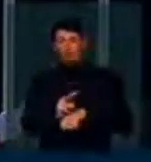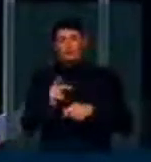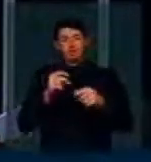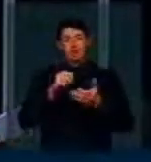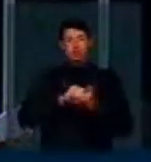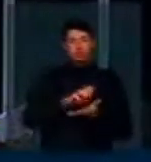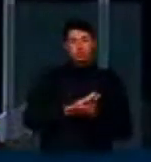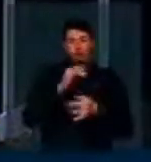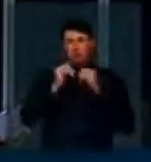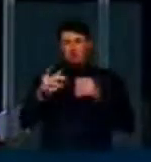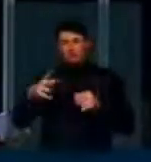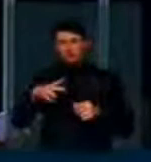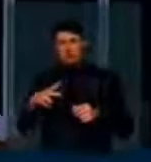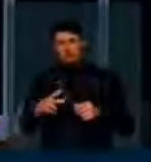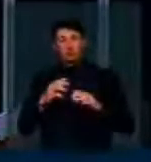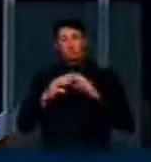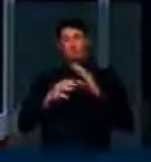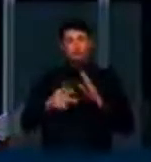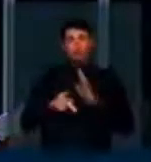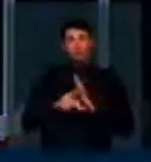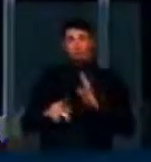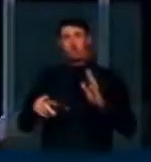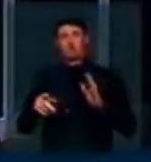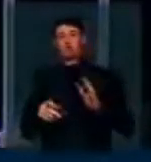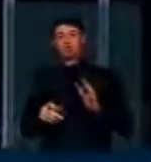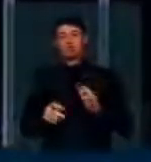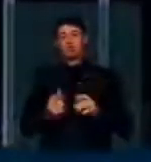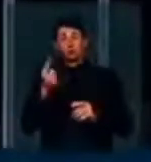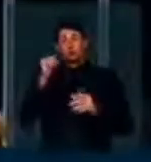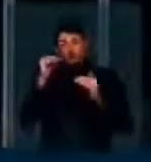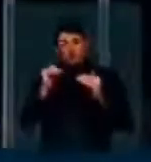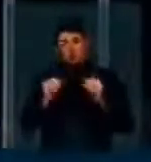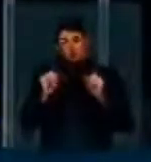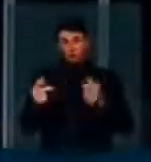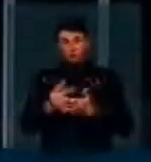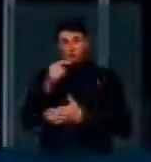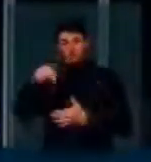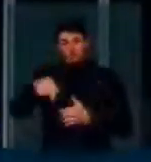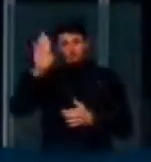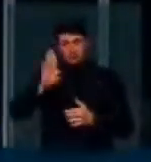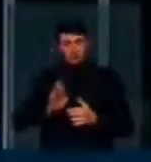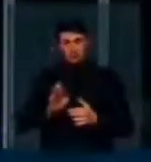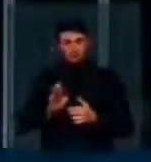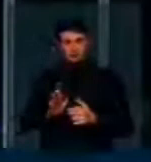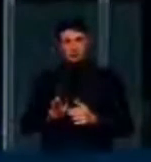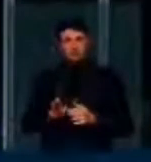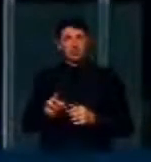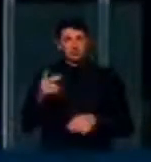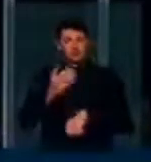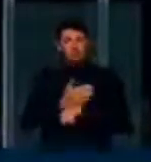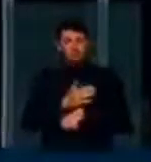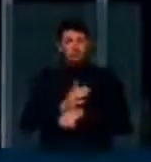registro, atos pessoais, comunicações para provedores de conexão, de aplicações, em que pelo menos um desses atos ocorra em território nacional. O que na prática,